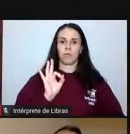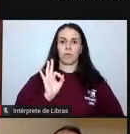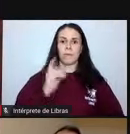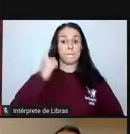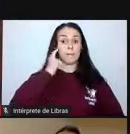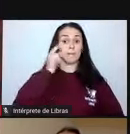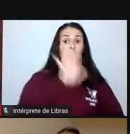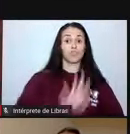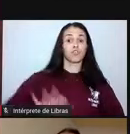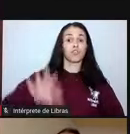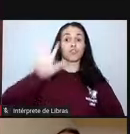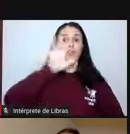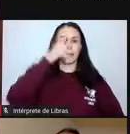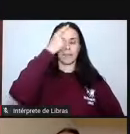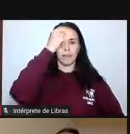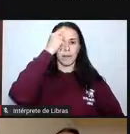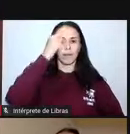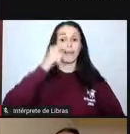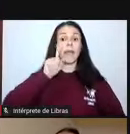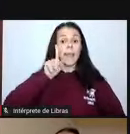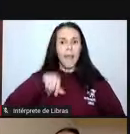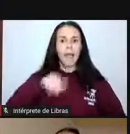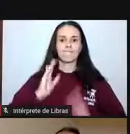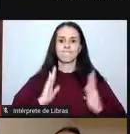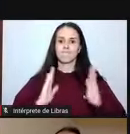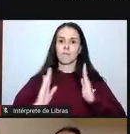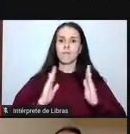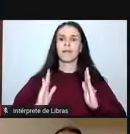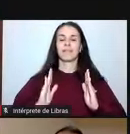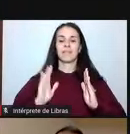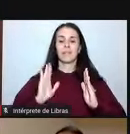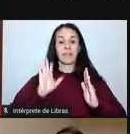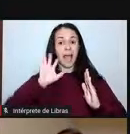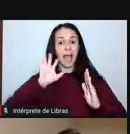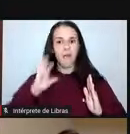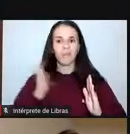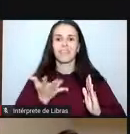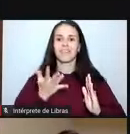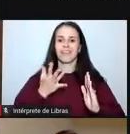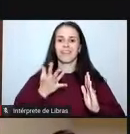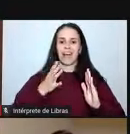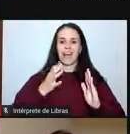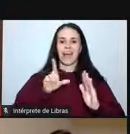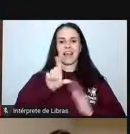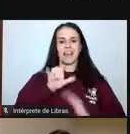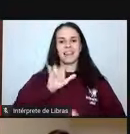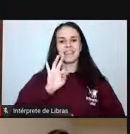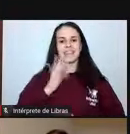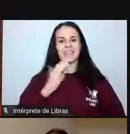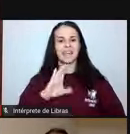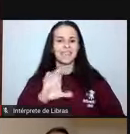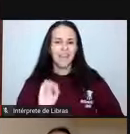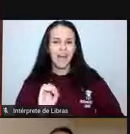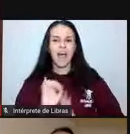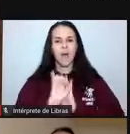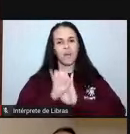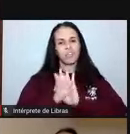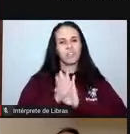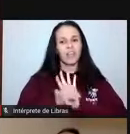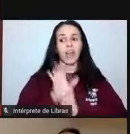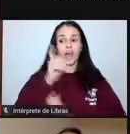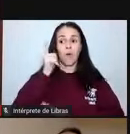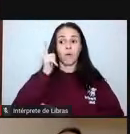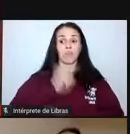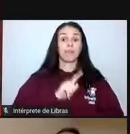exatamente no momento em que nós estávamos encaminhando todos os processos licitatórios, porque nós tínhamos acabado de assumir,